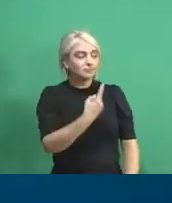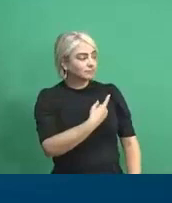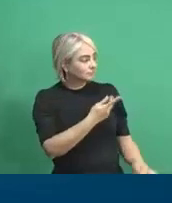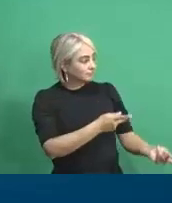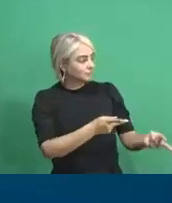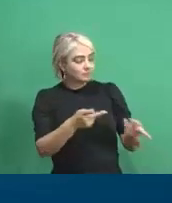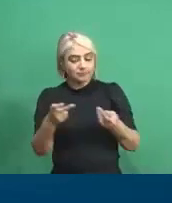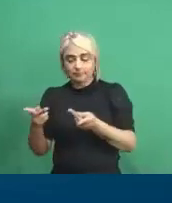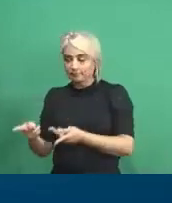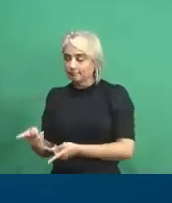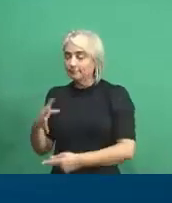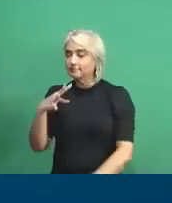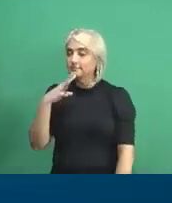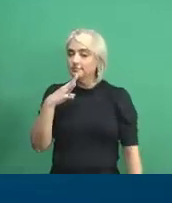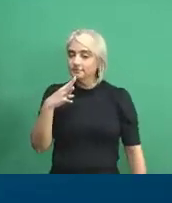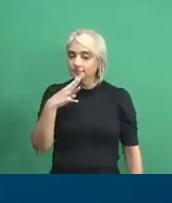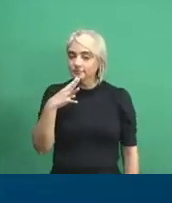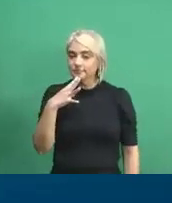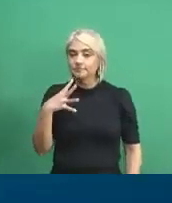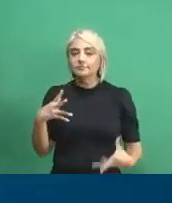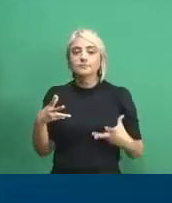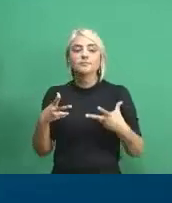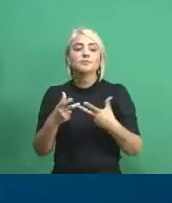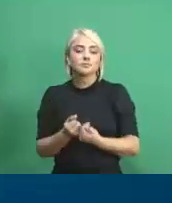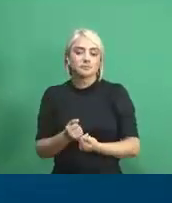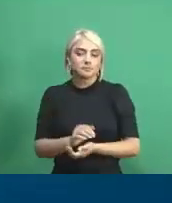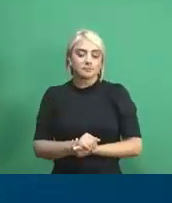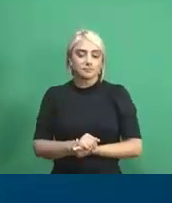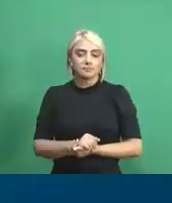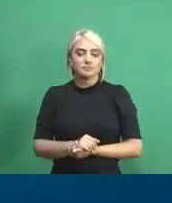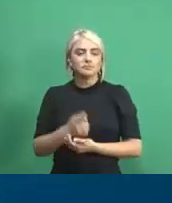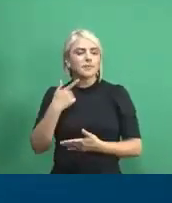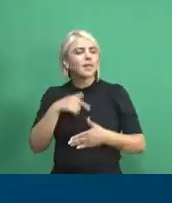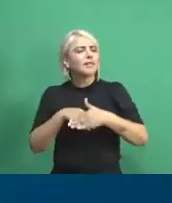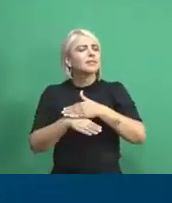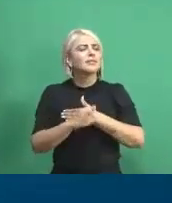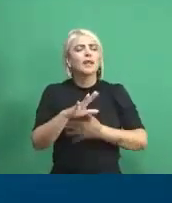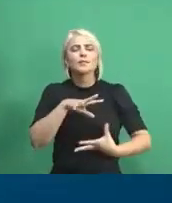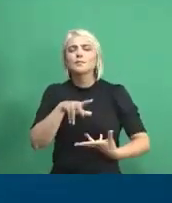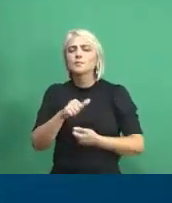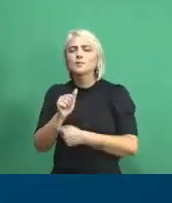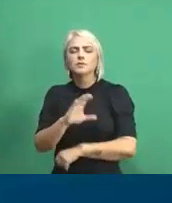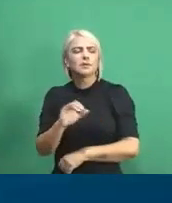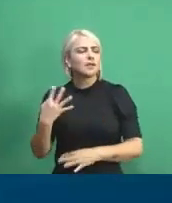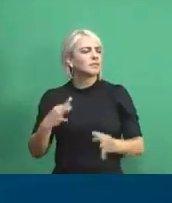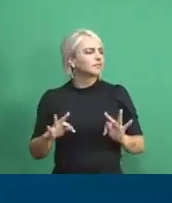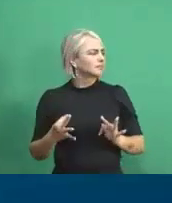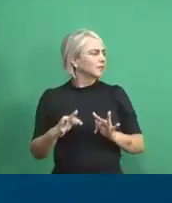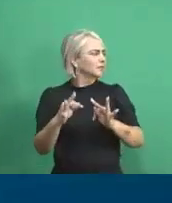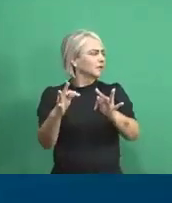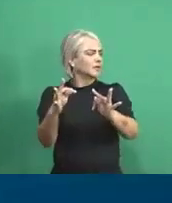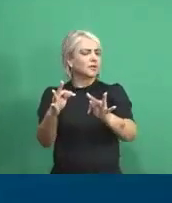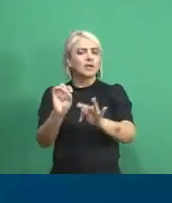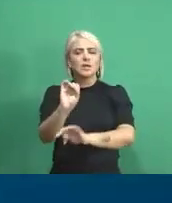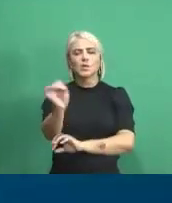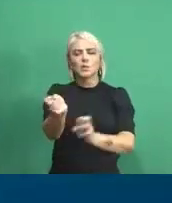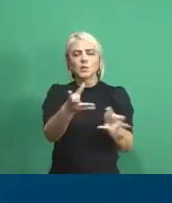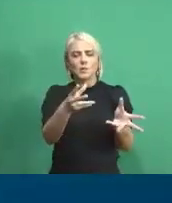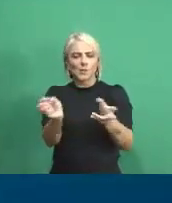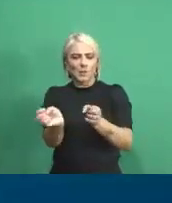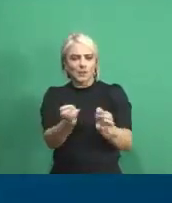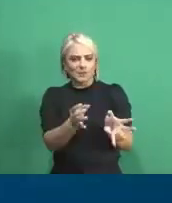convidado para conhecer aqui tudo, mergulhar nesse mundo da ciência, da tecnologia, da inovação.